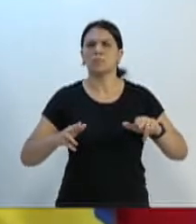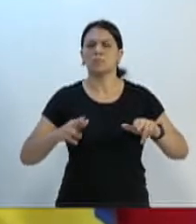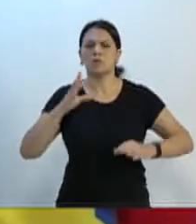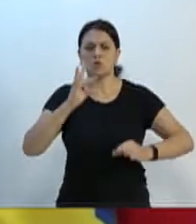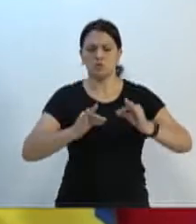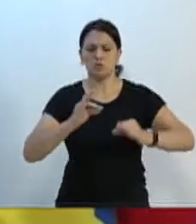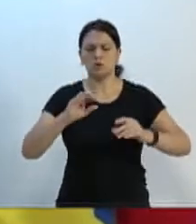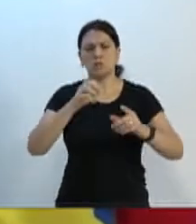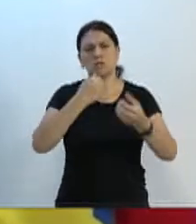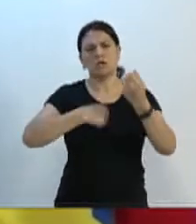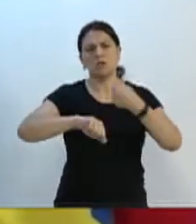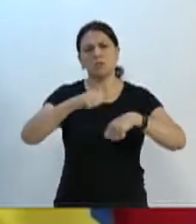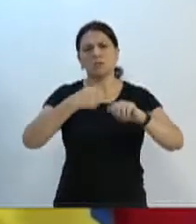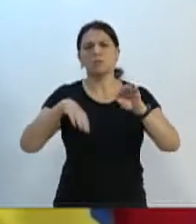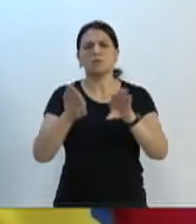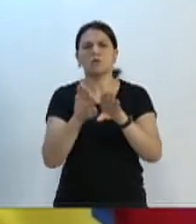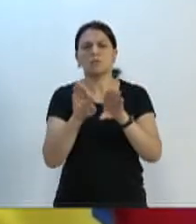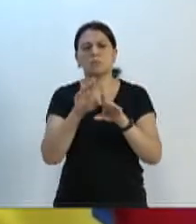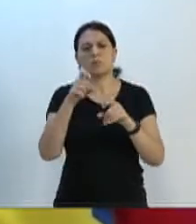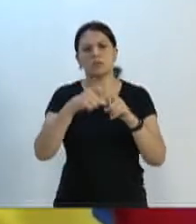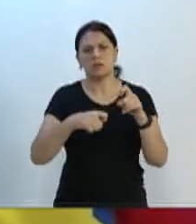econômica e sexualmente.